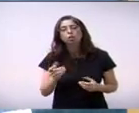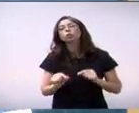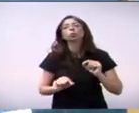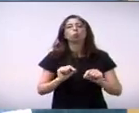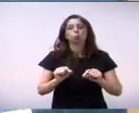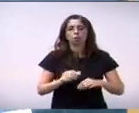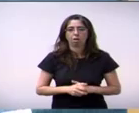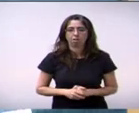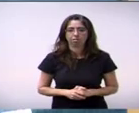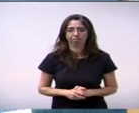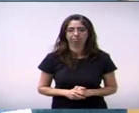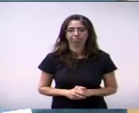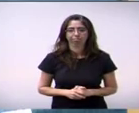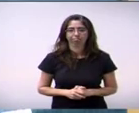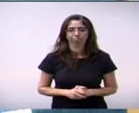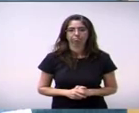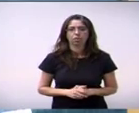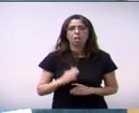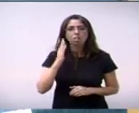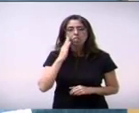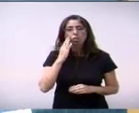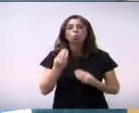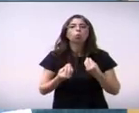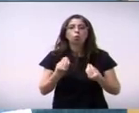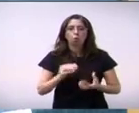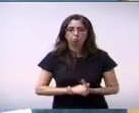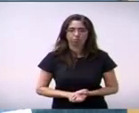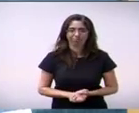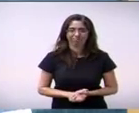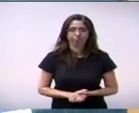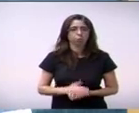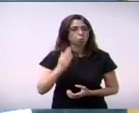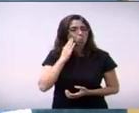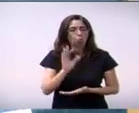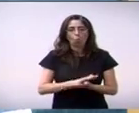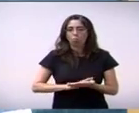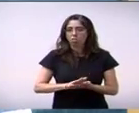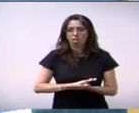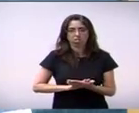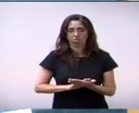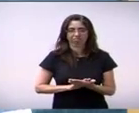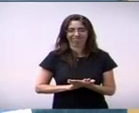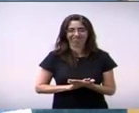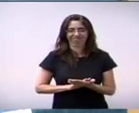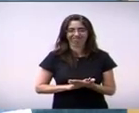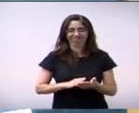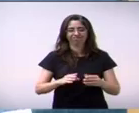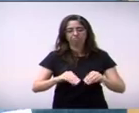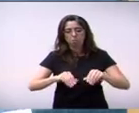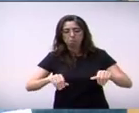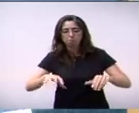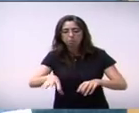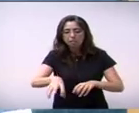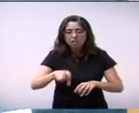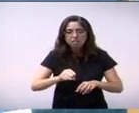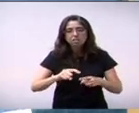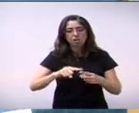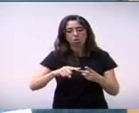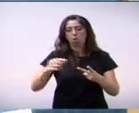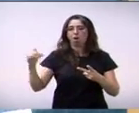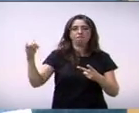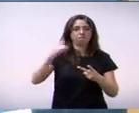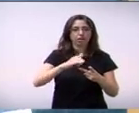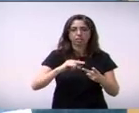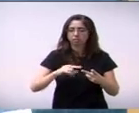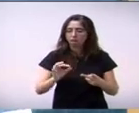aviação. eu também. E eu fui atrás e verifiquei. E meu voto é tranquilo em relação a isso.